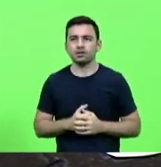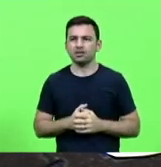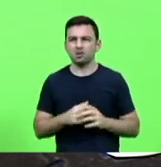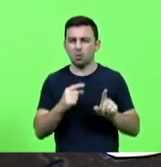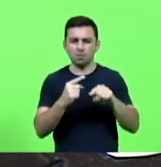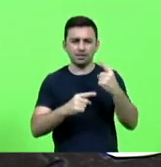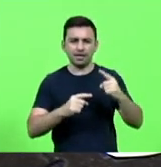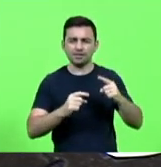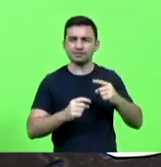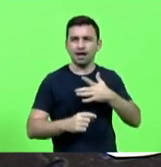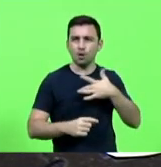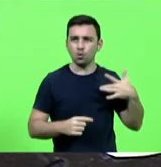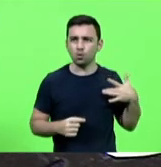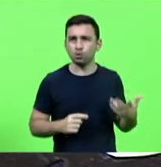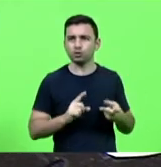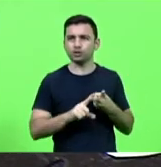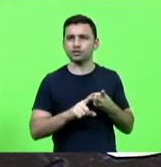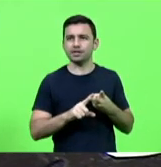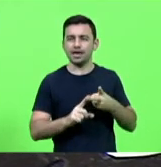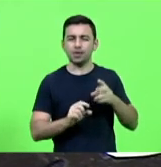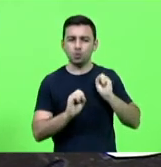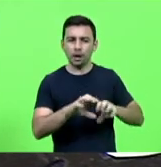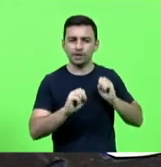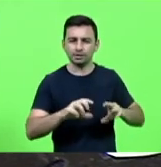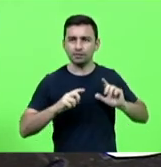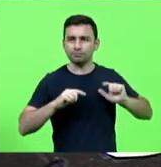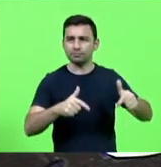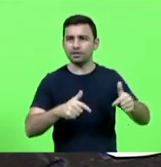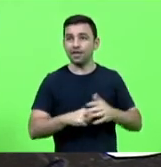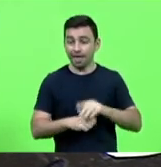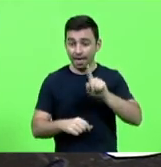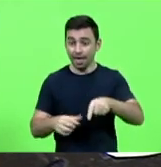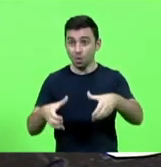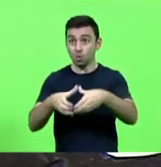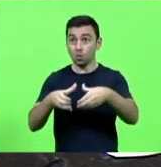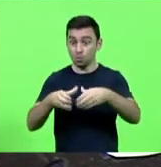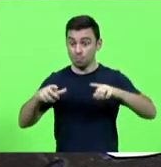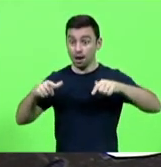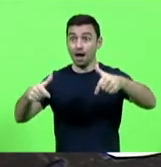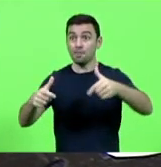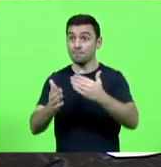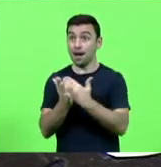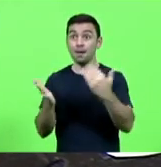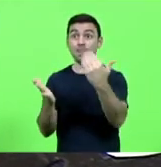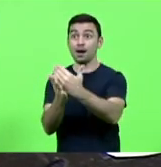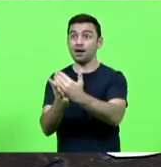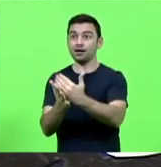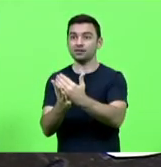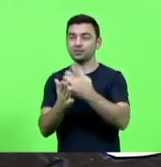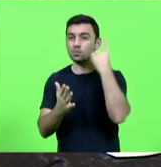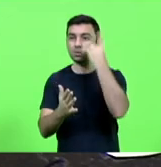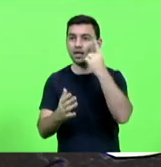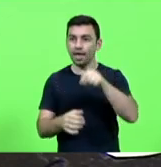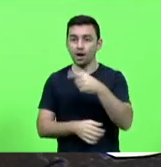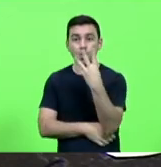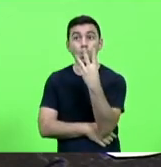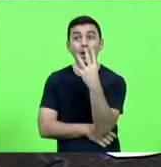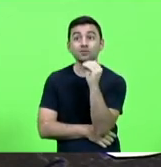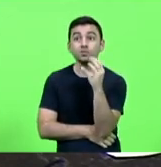e educação é para defender cartório essa a nossa maior frente parlamentar que existe no Brasil são quase 400